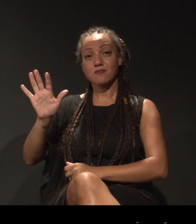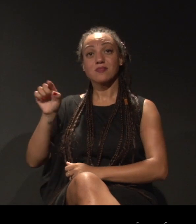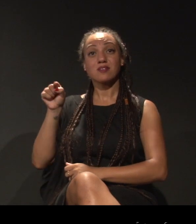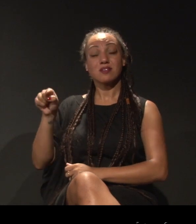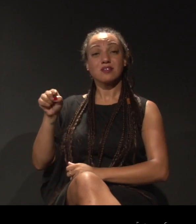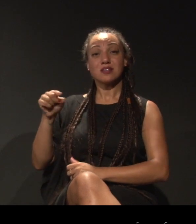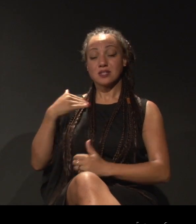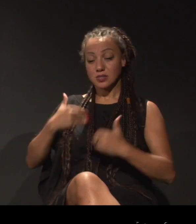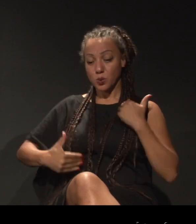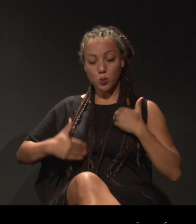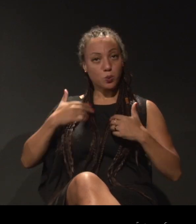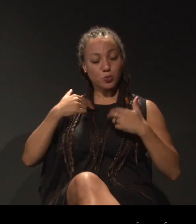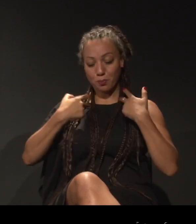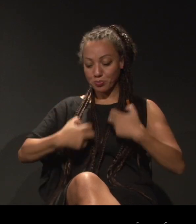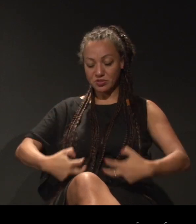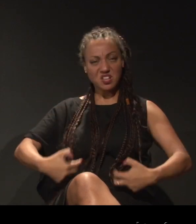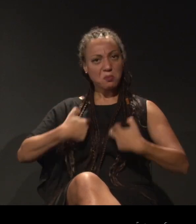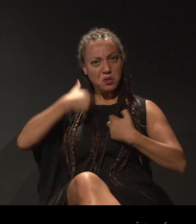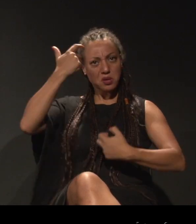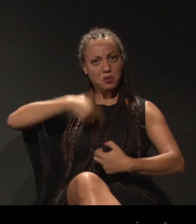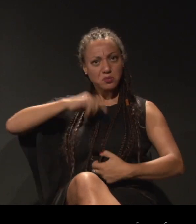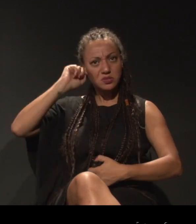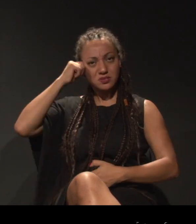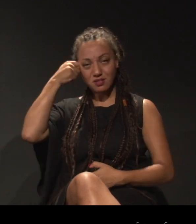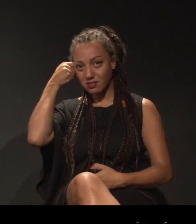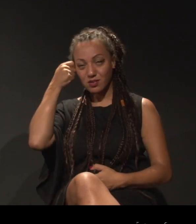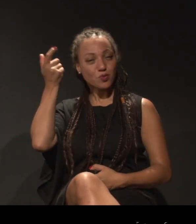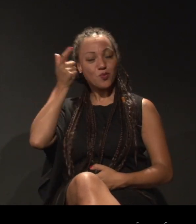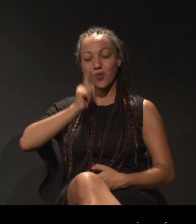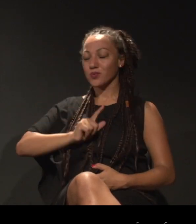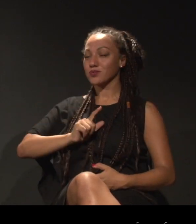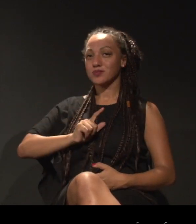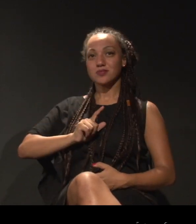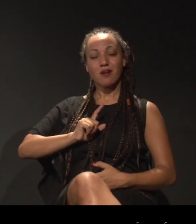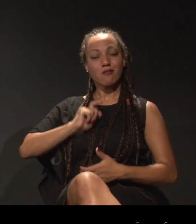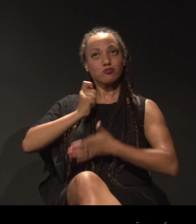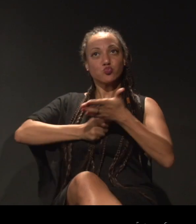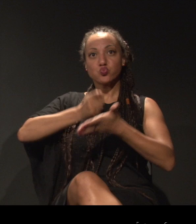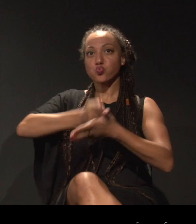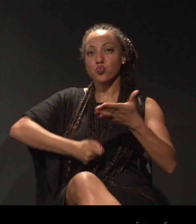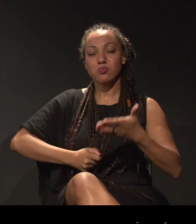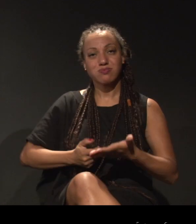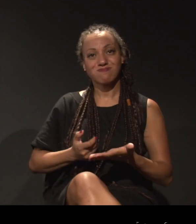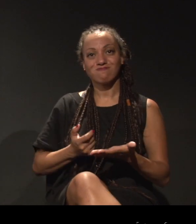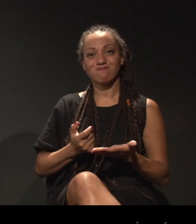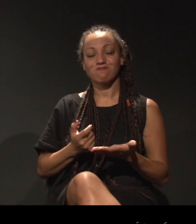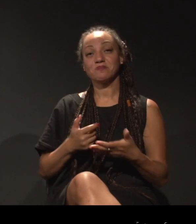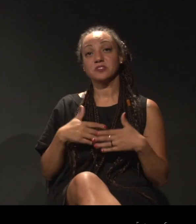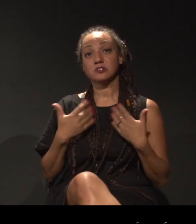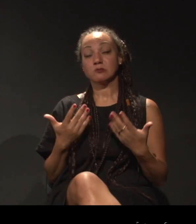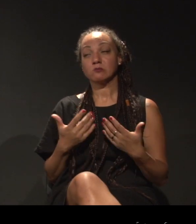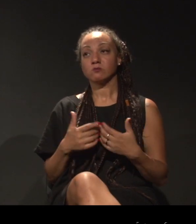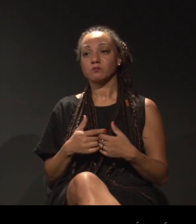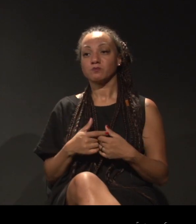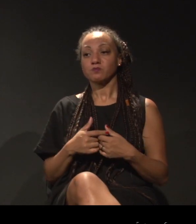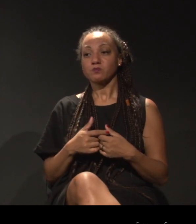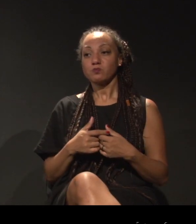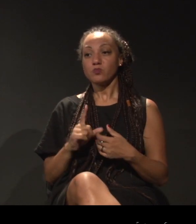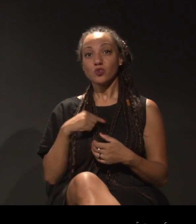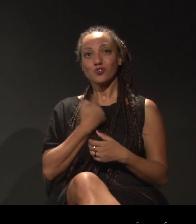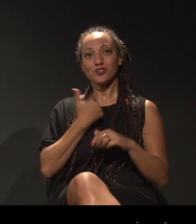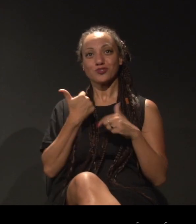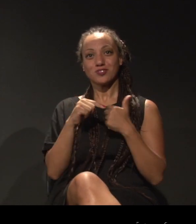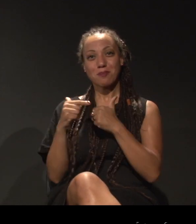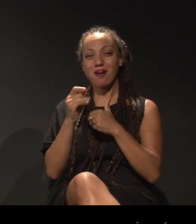conseguem se reconhecer como negros e não conseguem tomar posse das suas lutas. Então, o trabalho